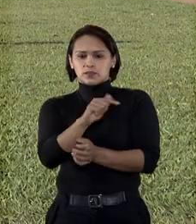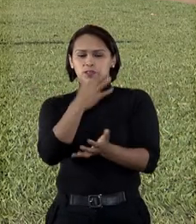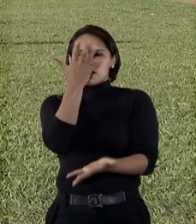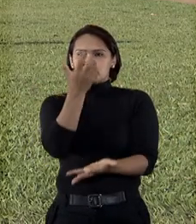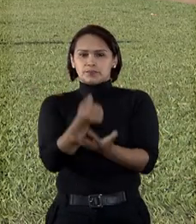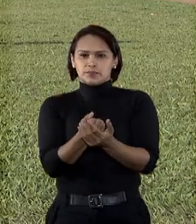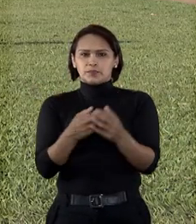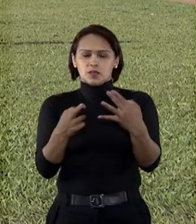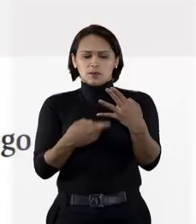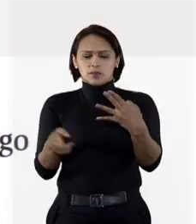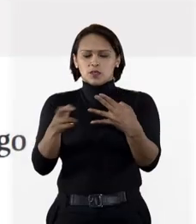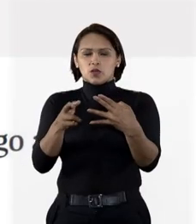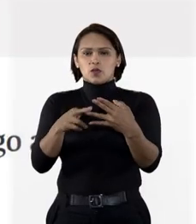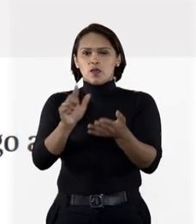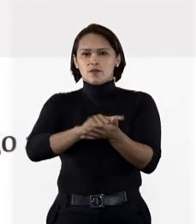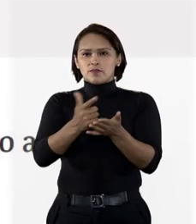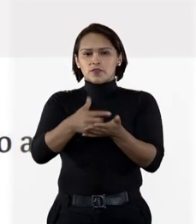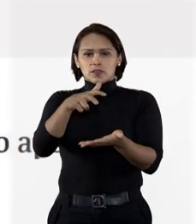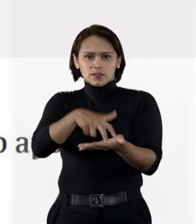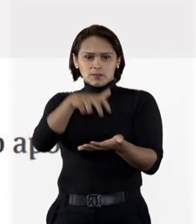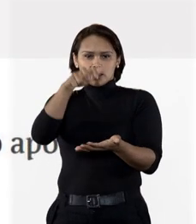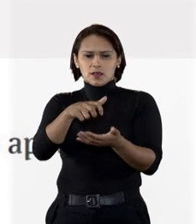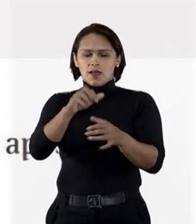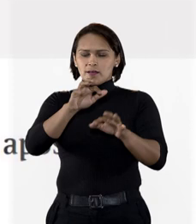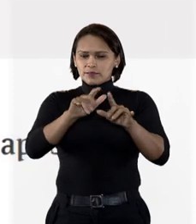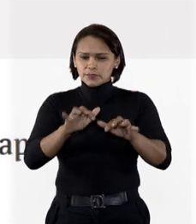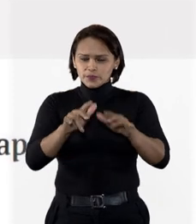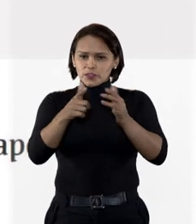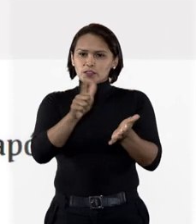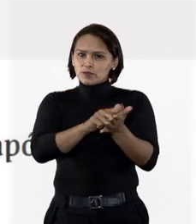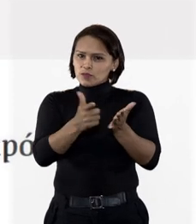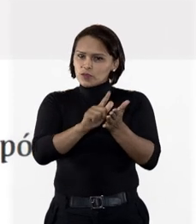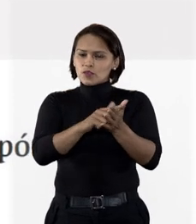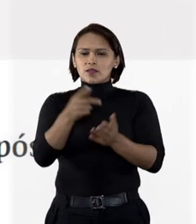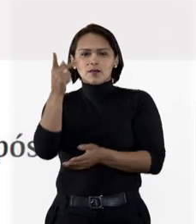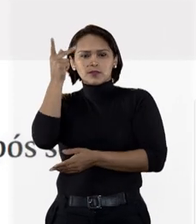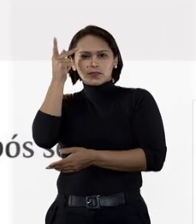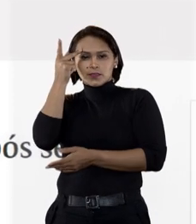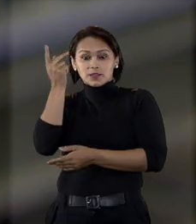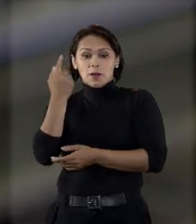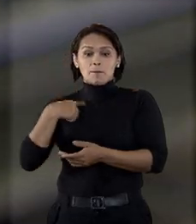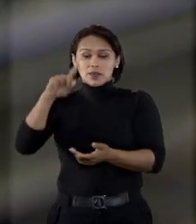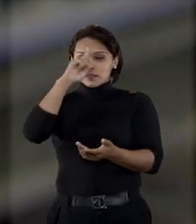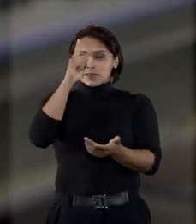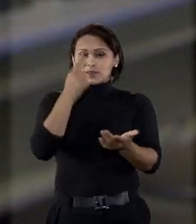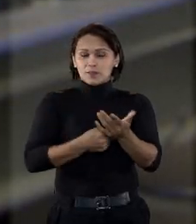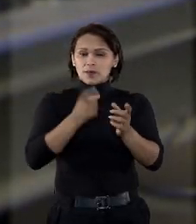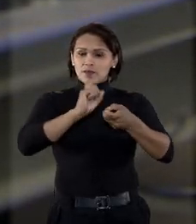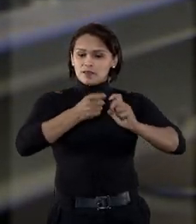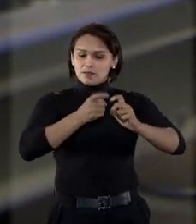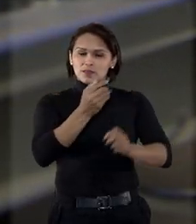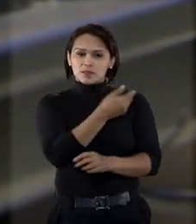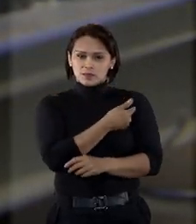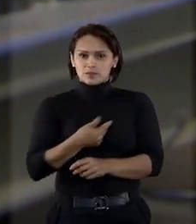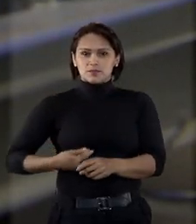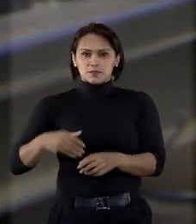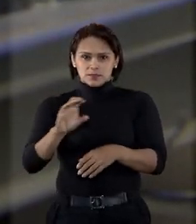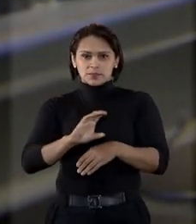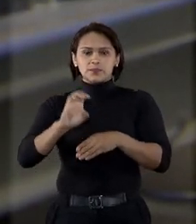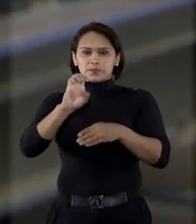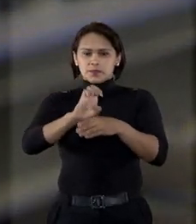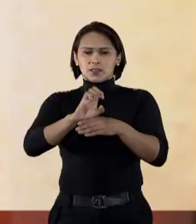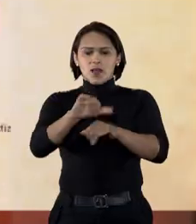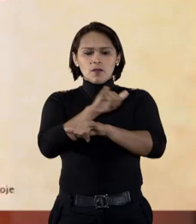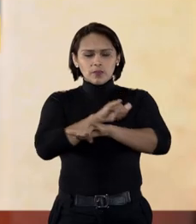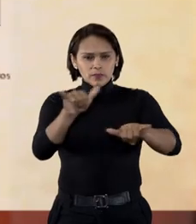STJ acolheu o recurso da empresa Folha da Manhã, que edita o jornal Folha de São Paulo, para determinar que a administração pública